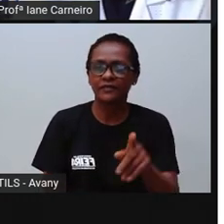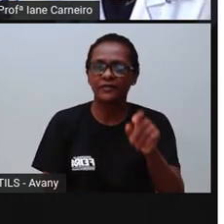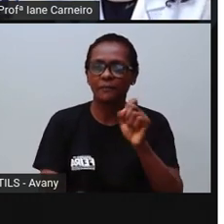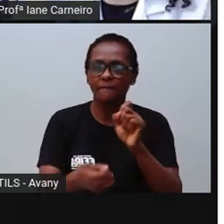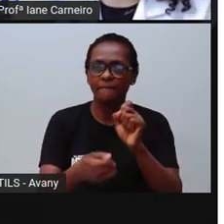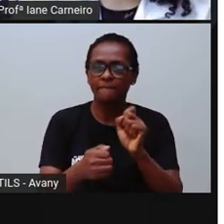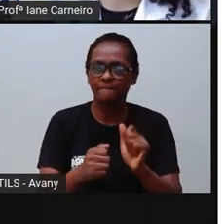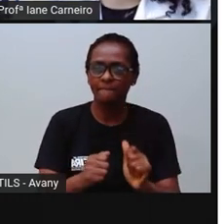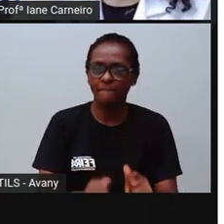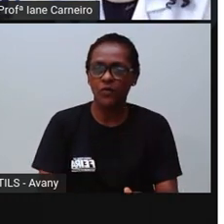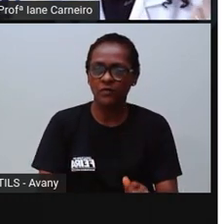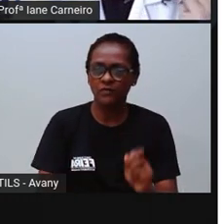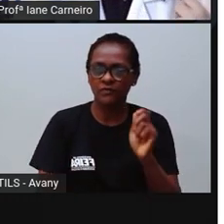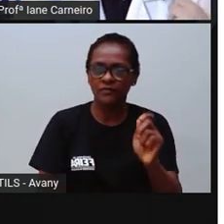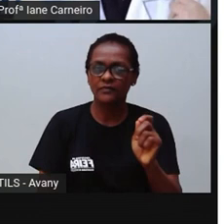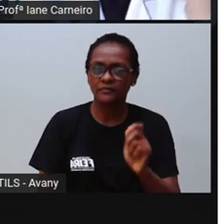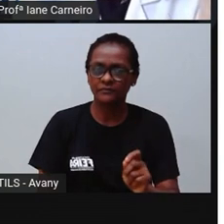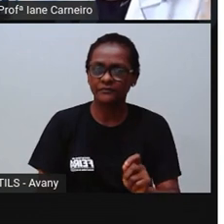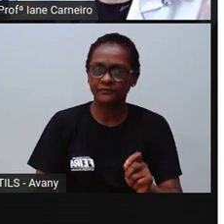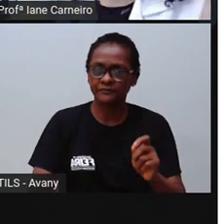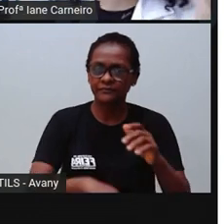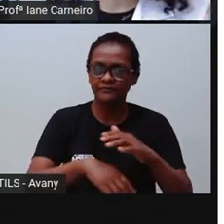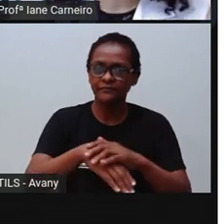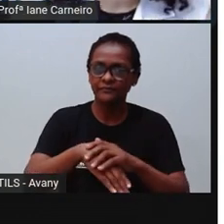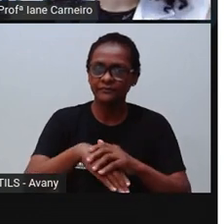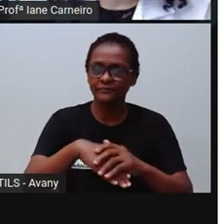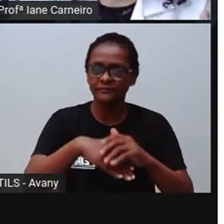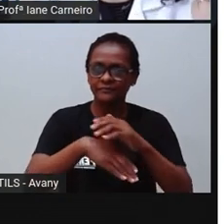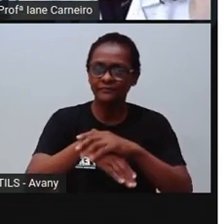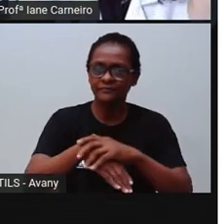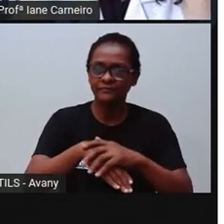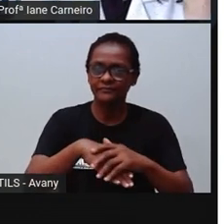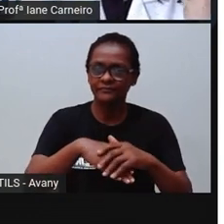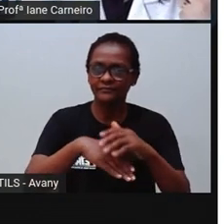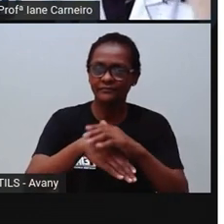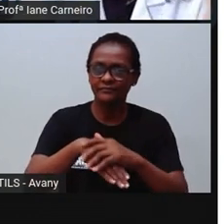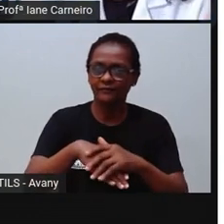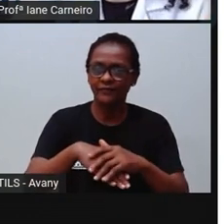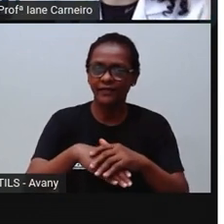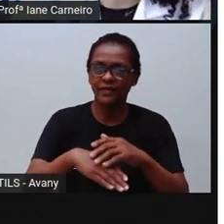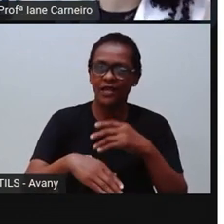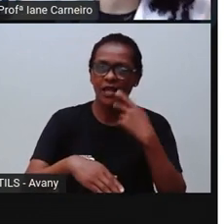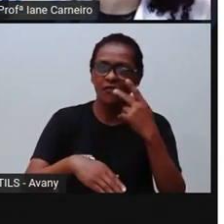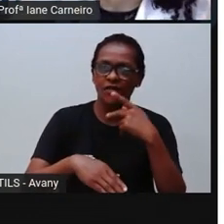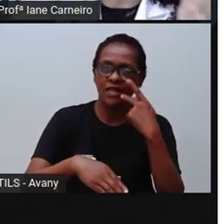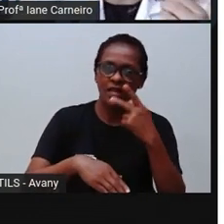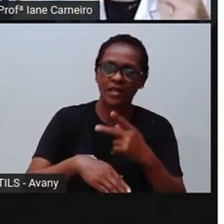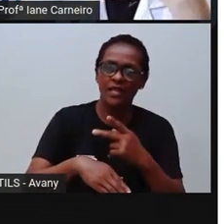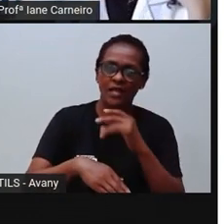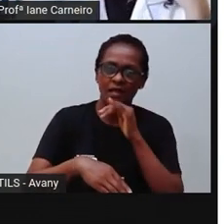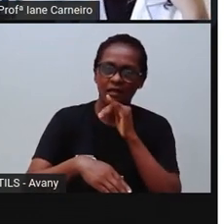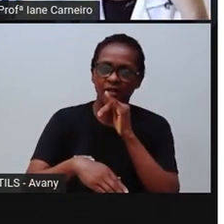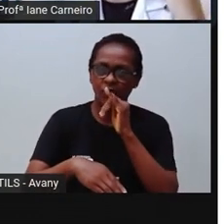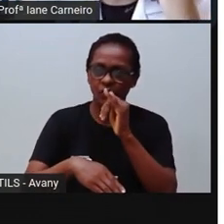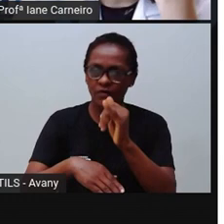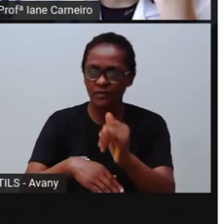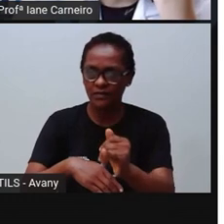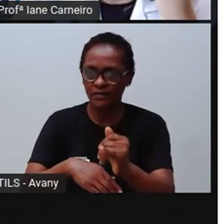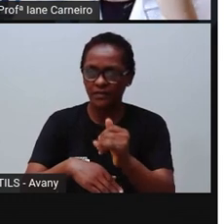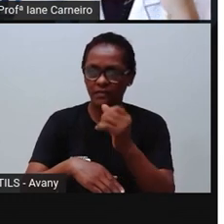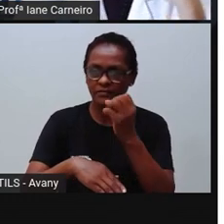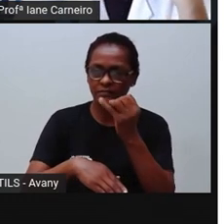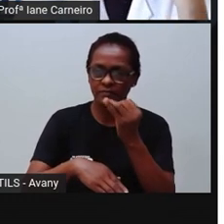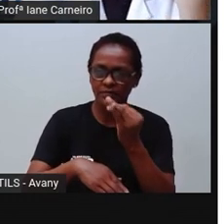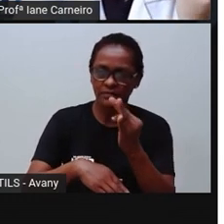tentar resolver com ele, você pode falar com o seu amigo, você pode ouvir o que ele tem a te dizer também,